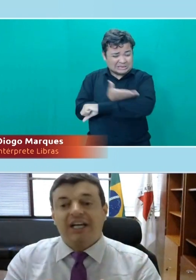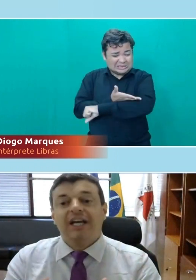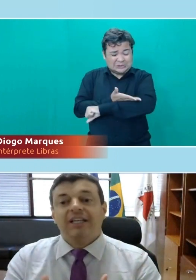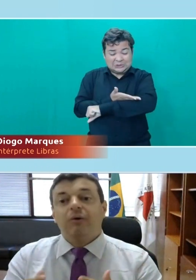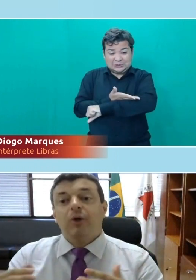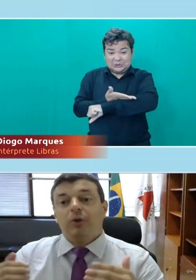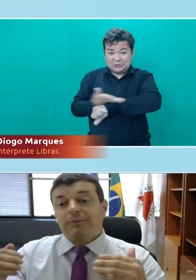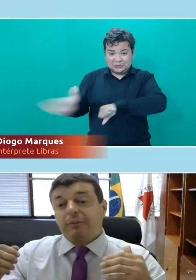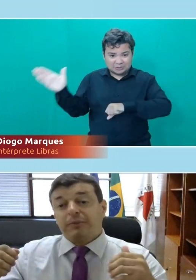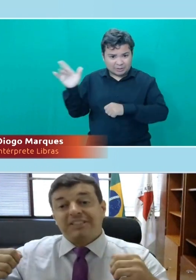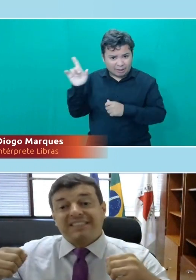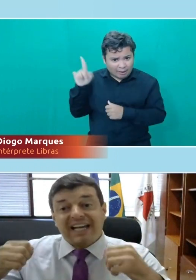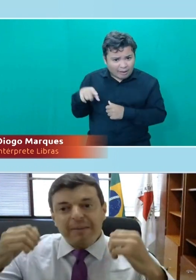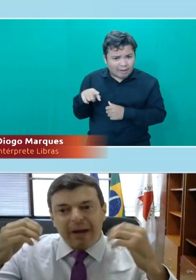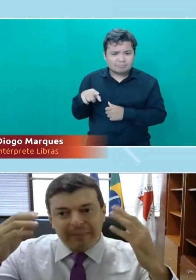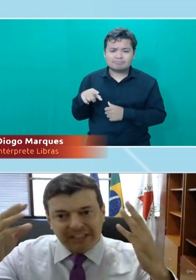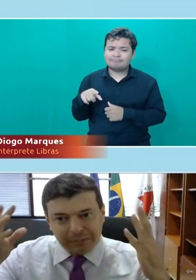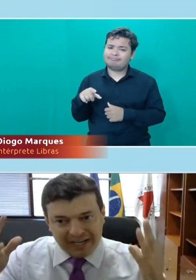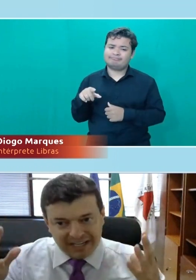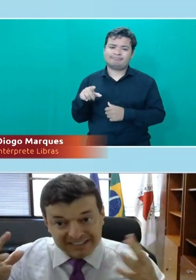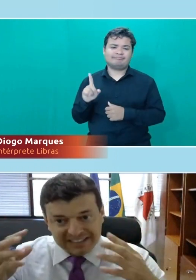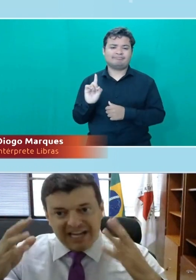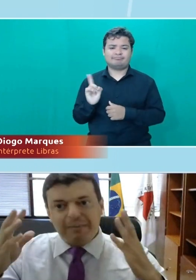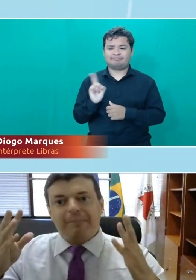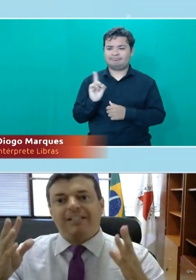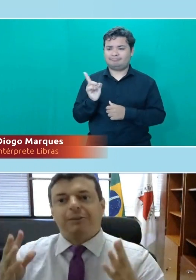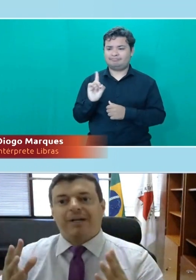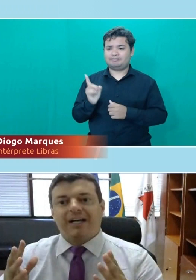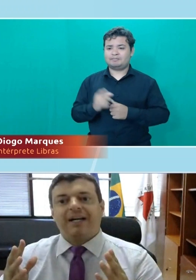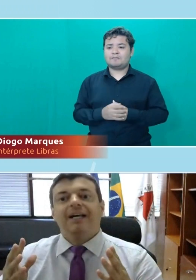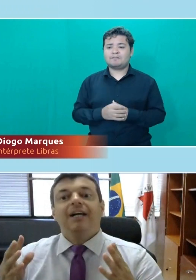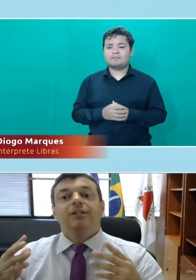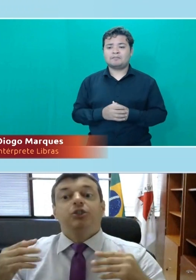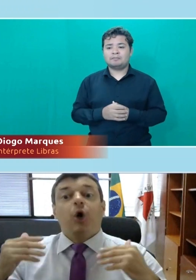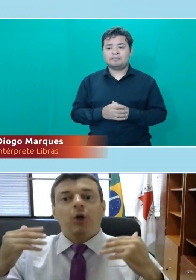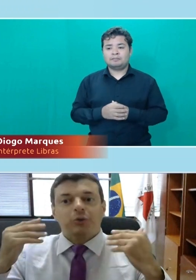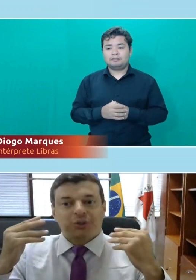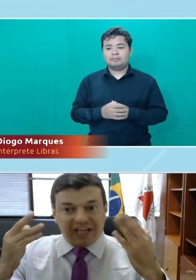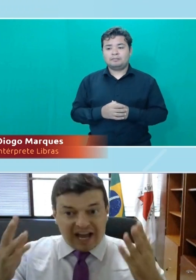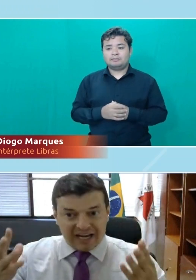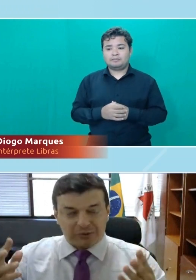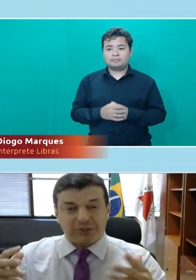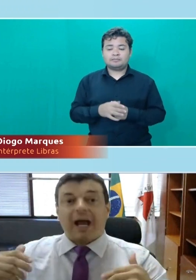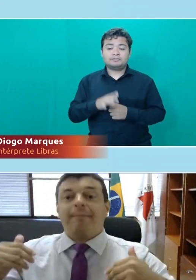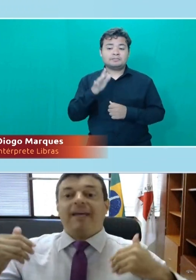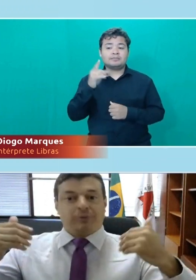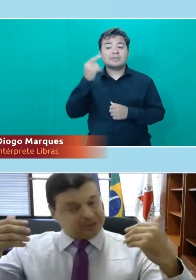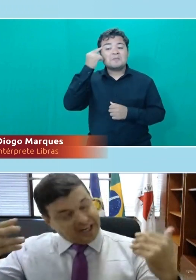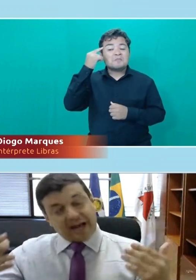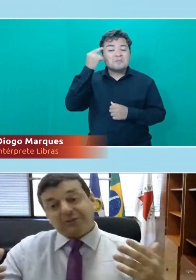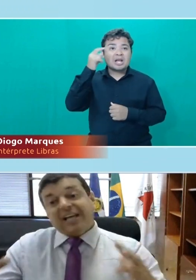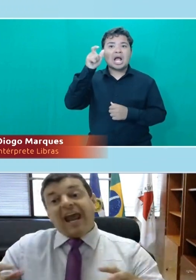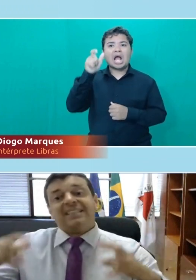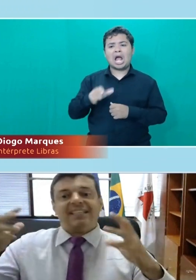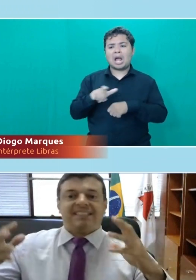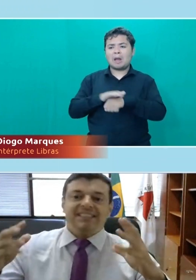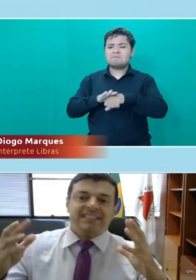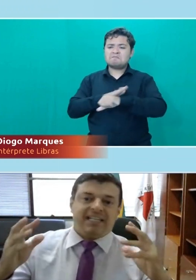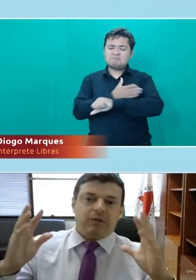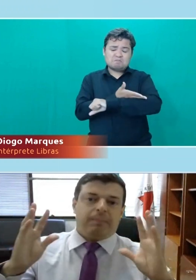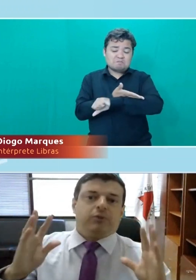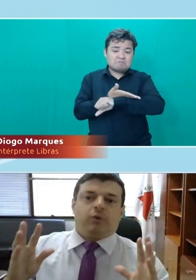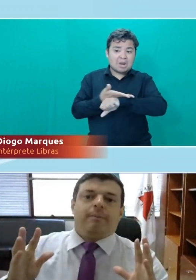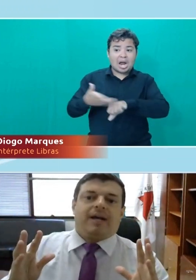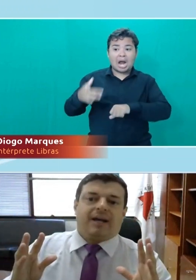cor, etnia, então nós temos uma pessoa extremamente branca, extremamente branca, de olhos claros, de cabelos claros, e essa